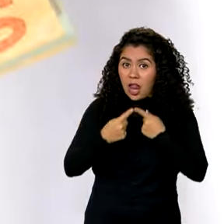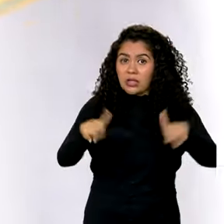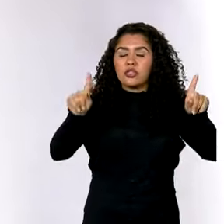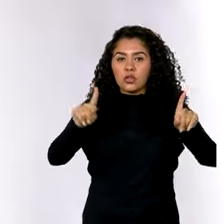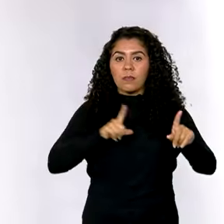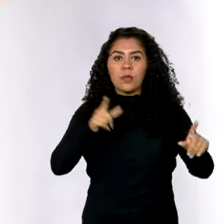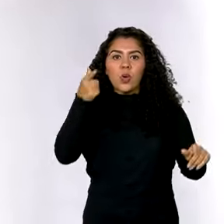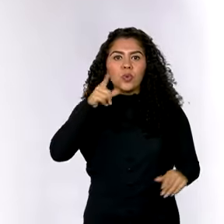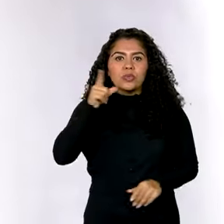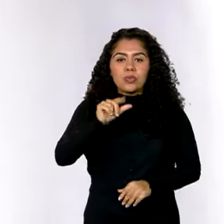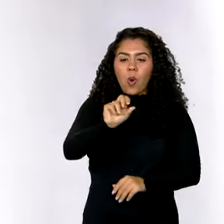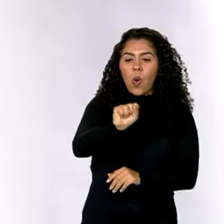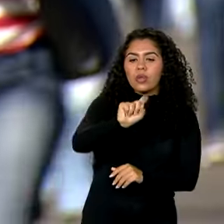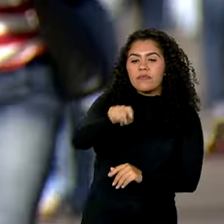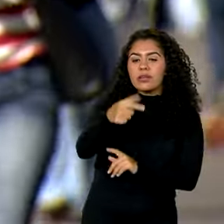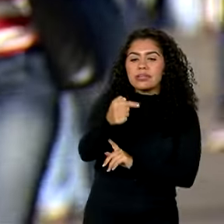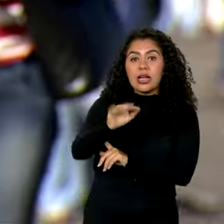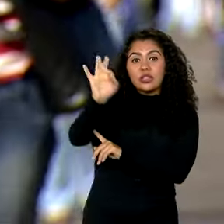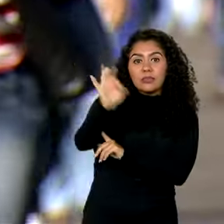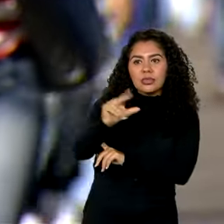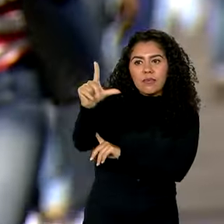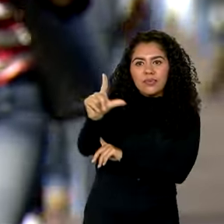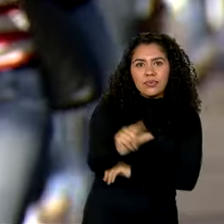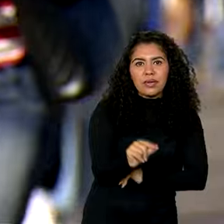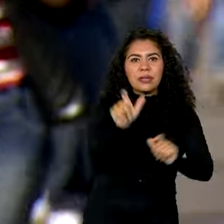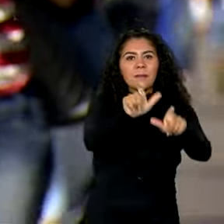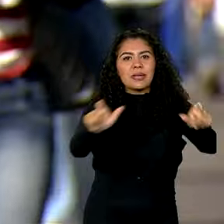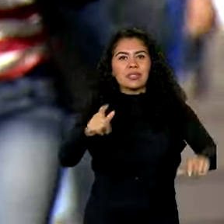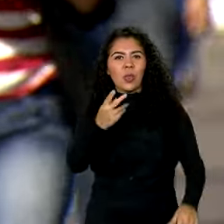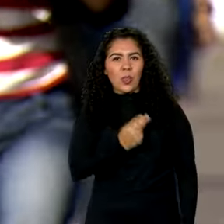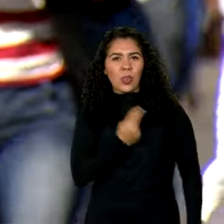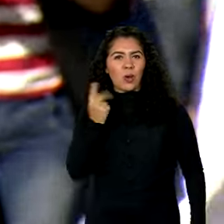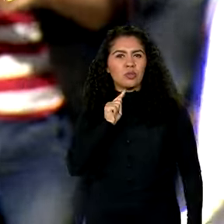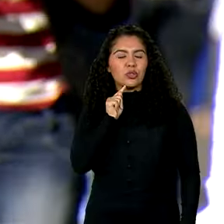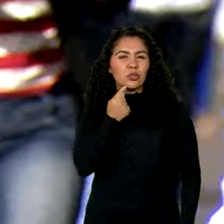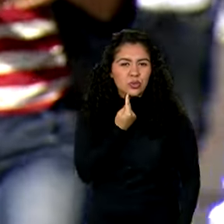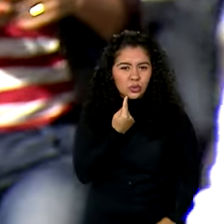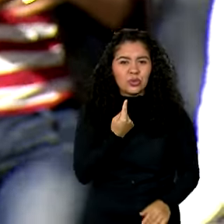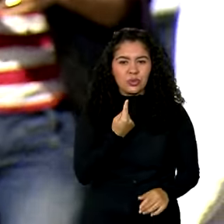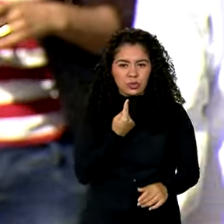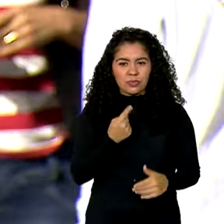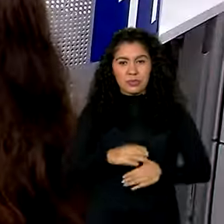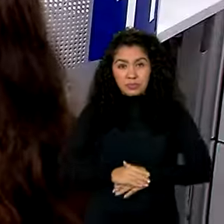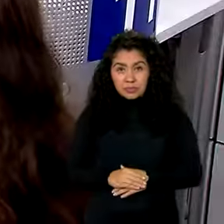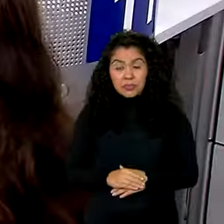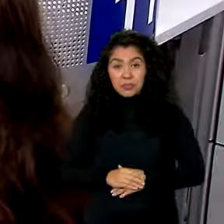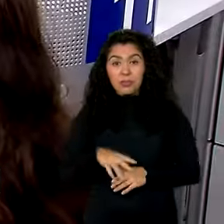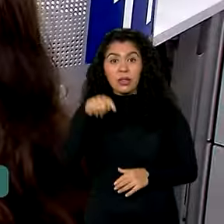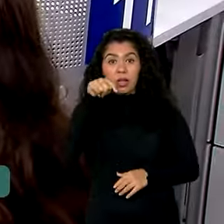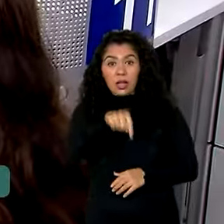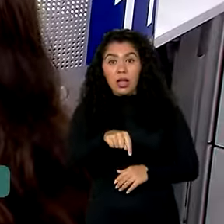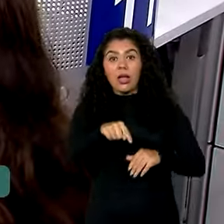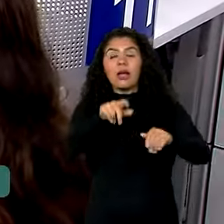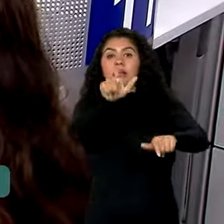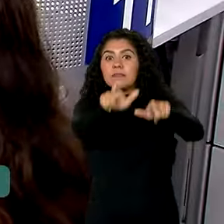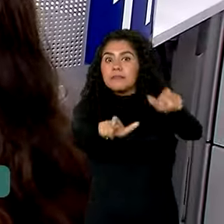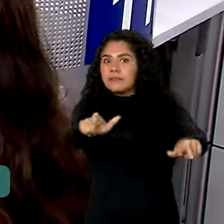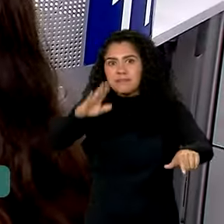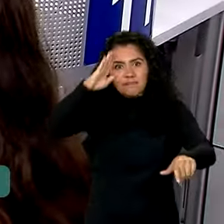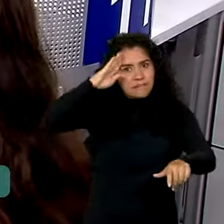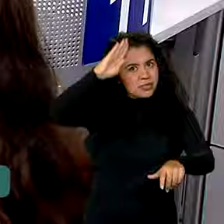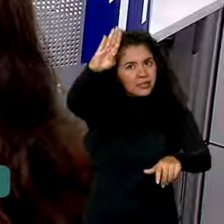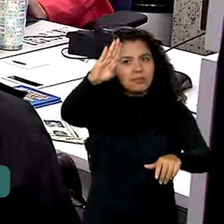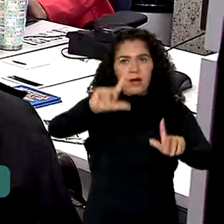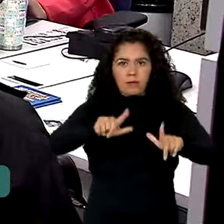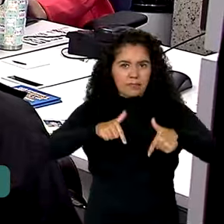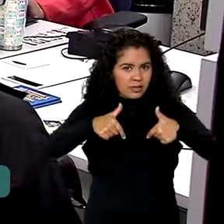8,7% a inadimplência entre a população mais vulnerável do país, que era o público prioritário